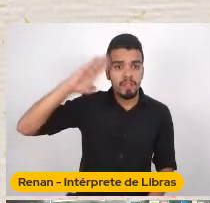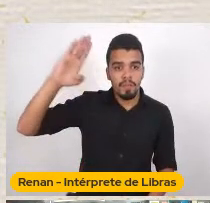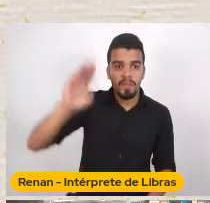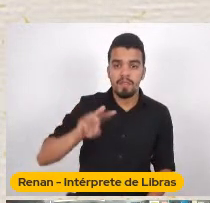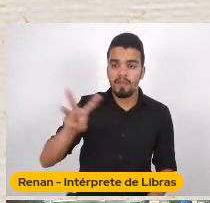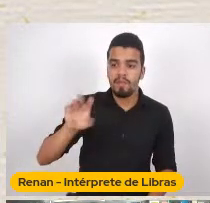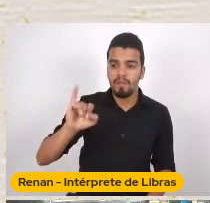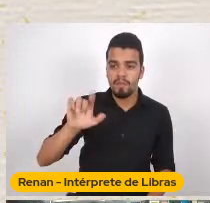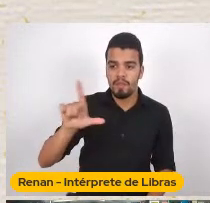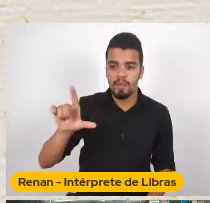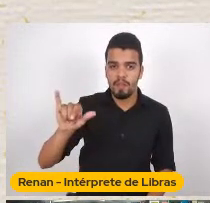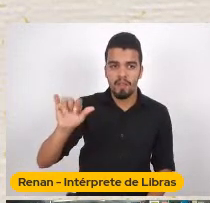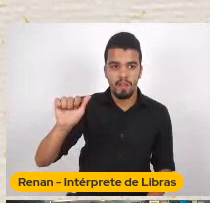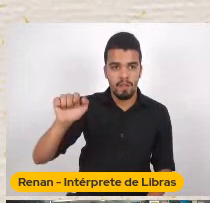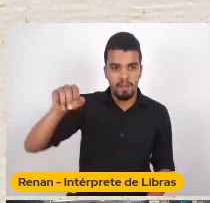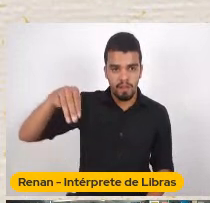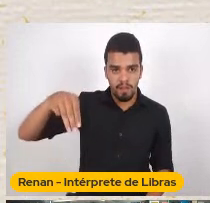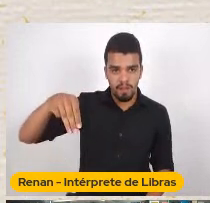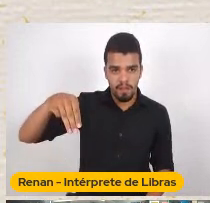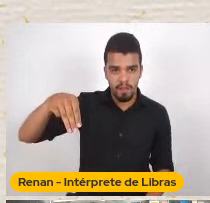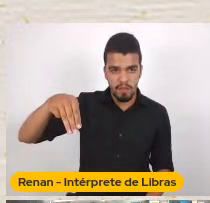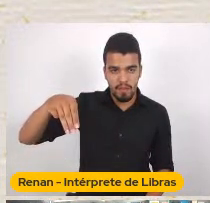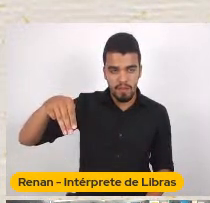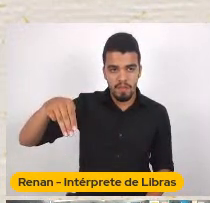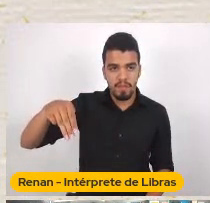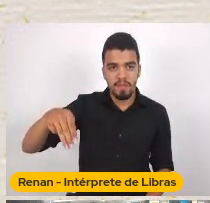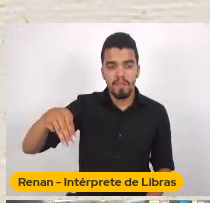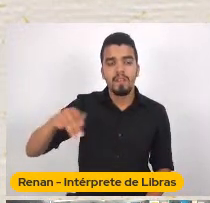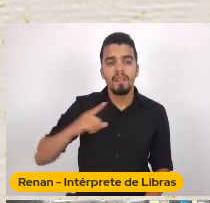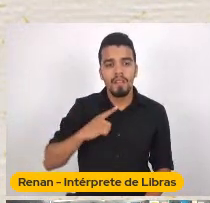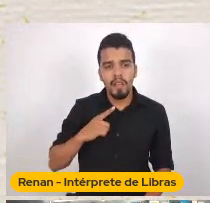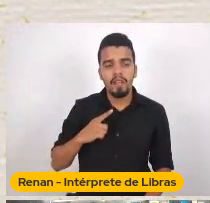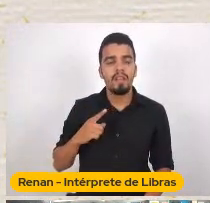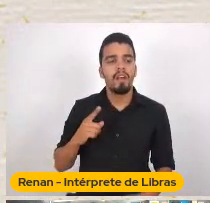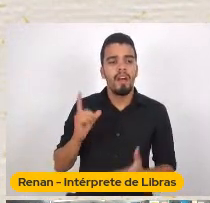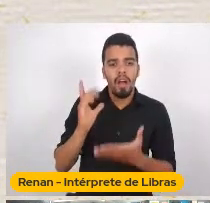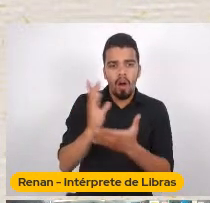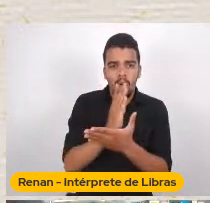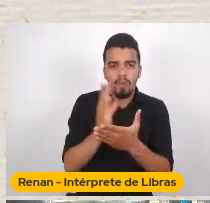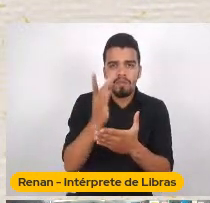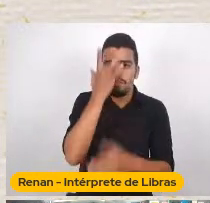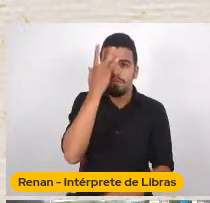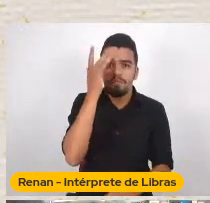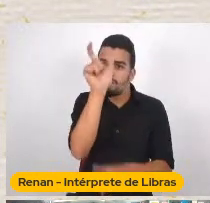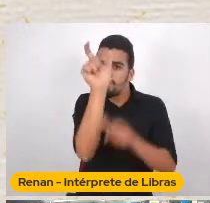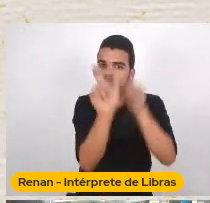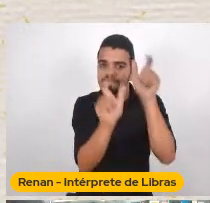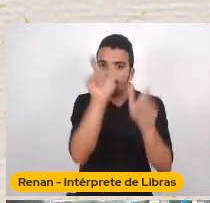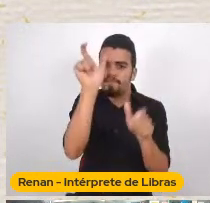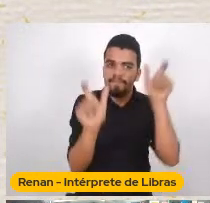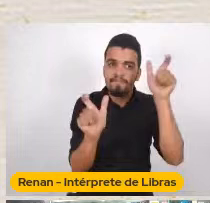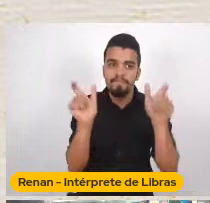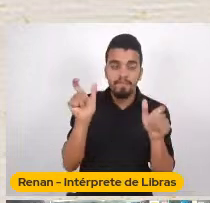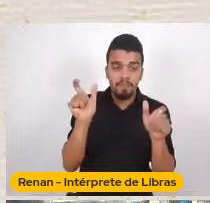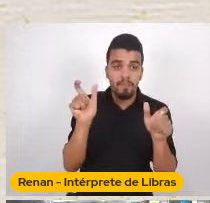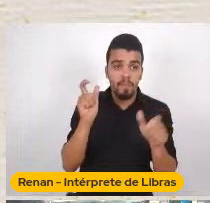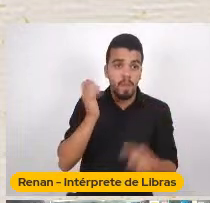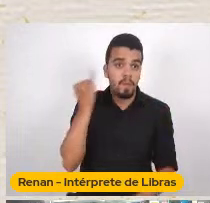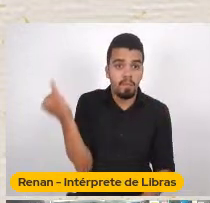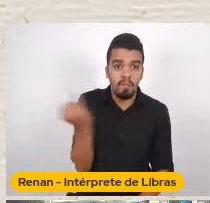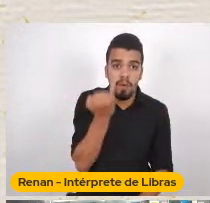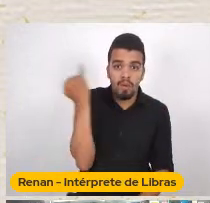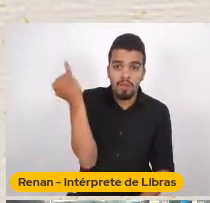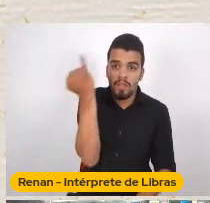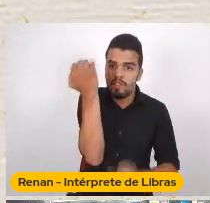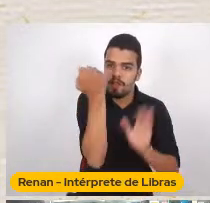Com o François Chateaubriand Com o Gustave Flaubert E com o Gerard Nerval Foram importantes Nessa